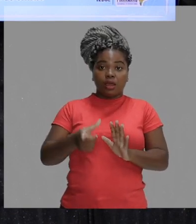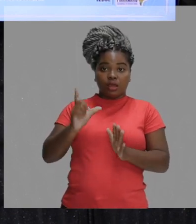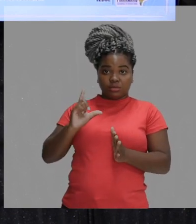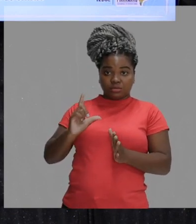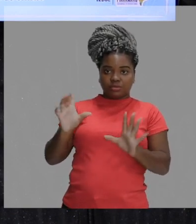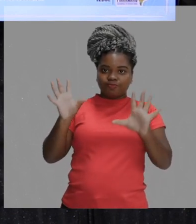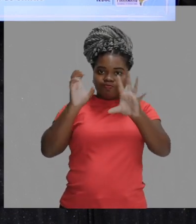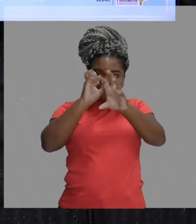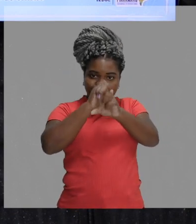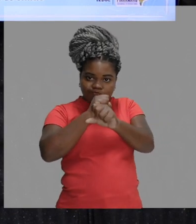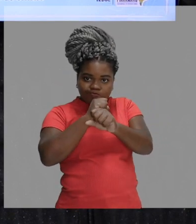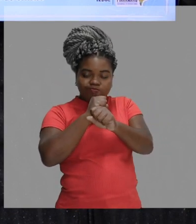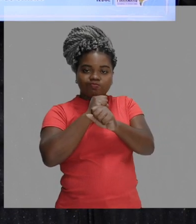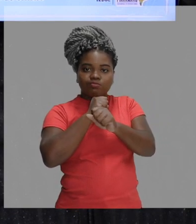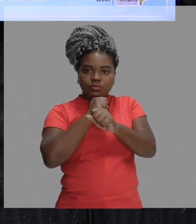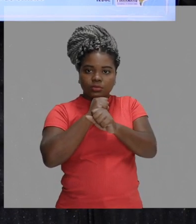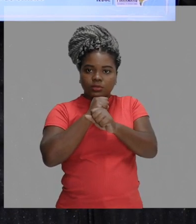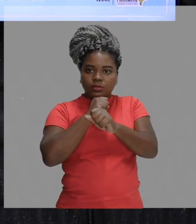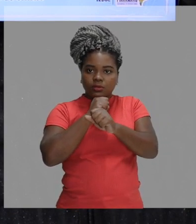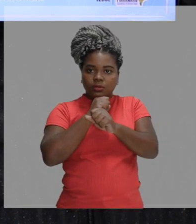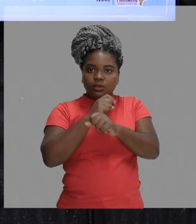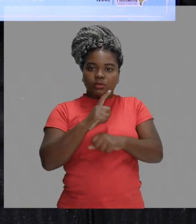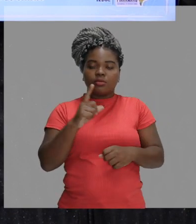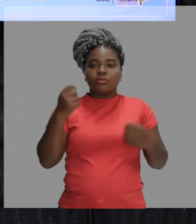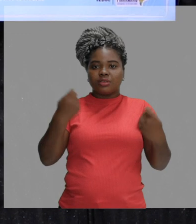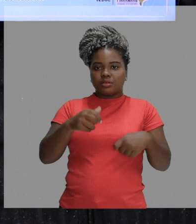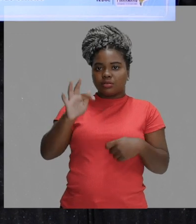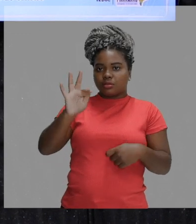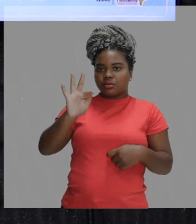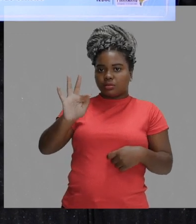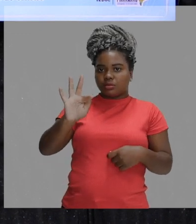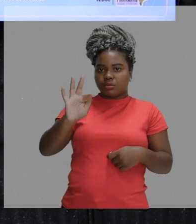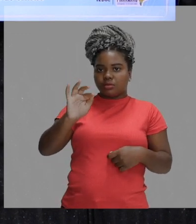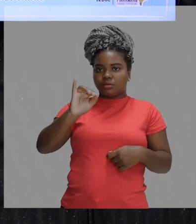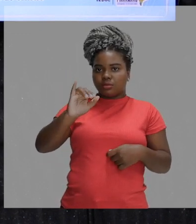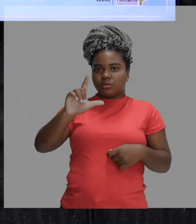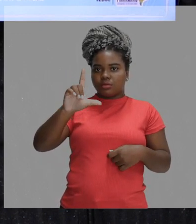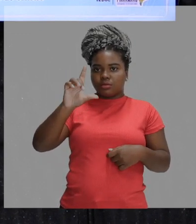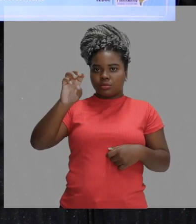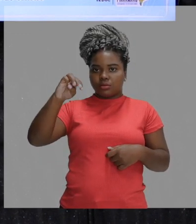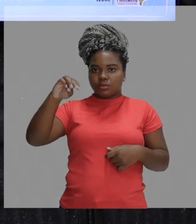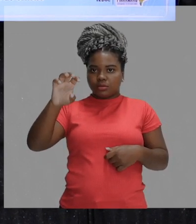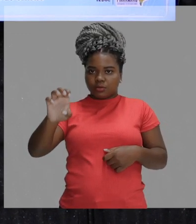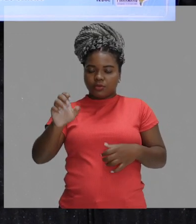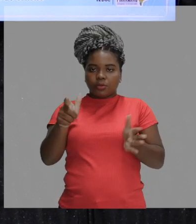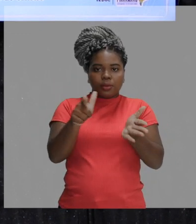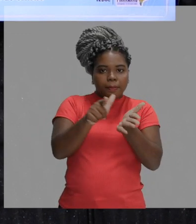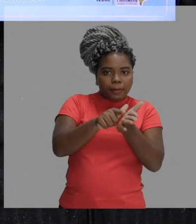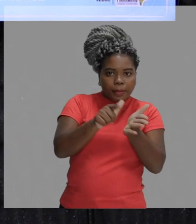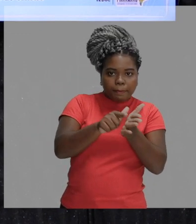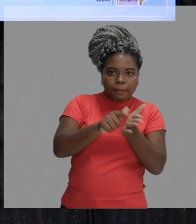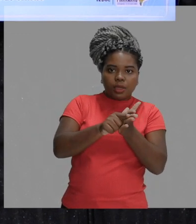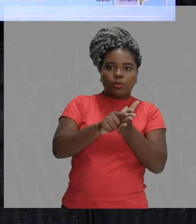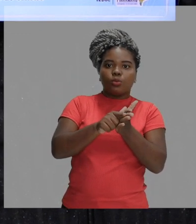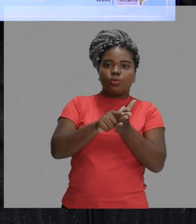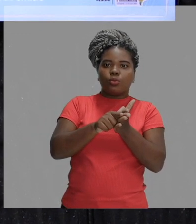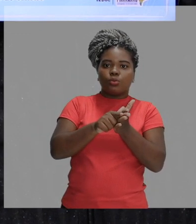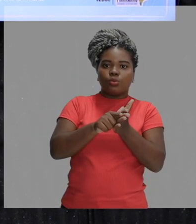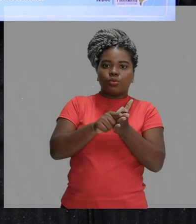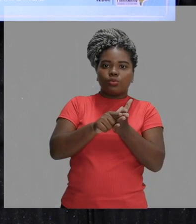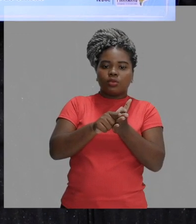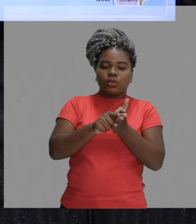para os avós de vocês. Então colocava-se um filme, um papel filme dentro da câmera. No momento que